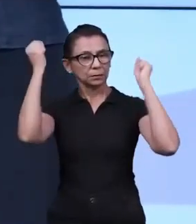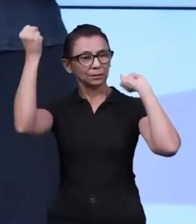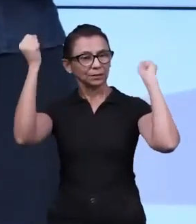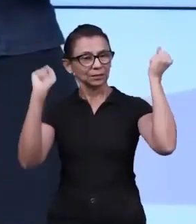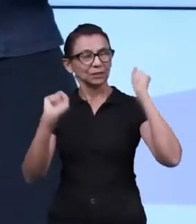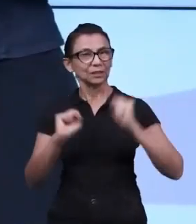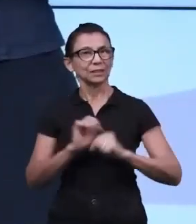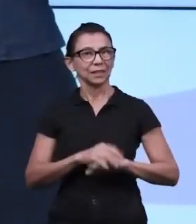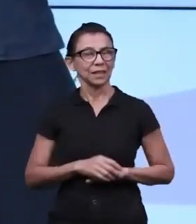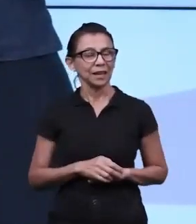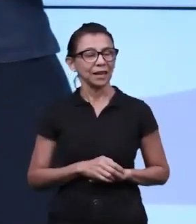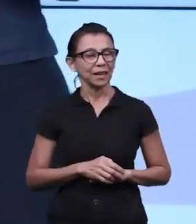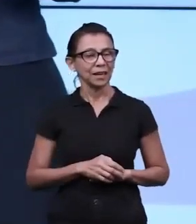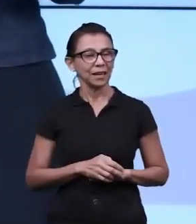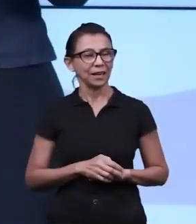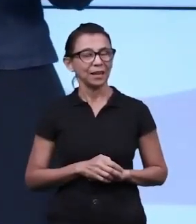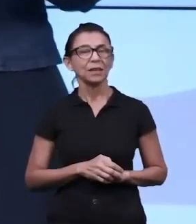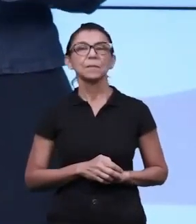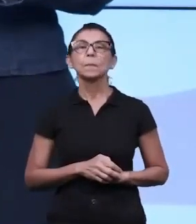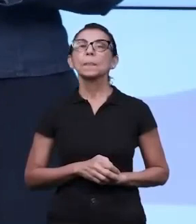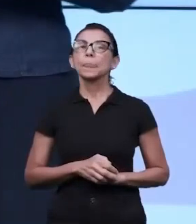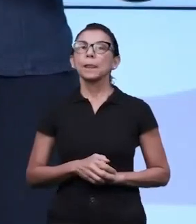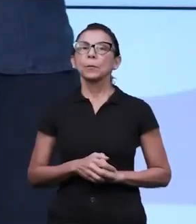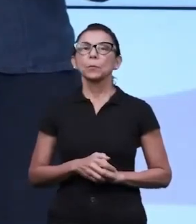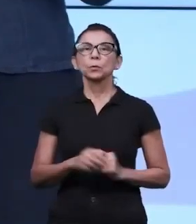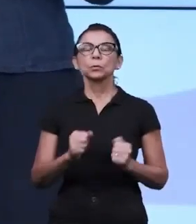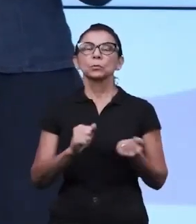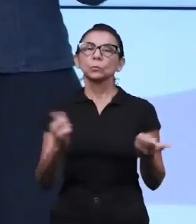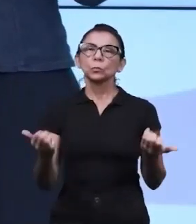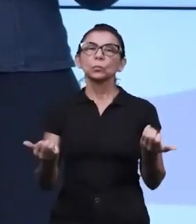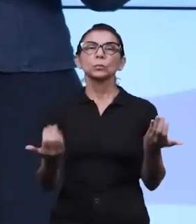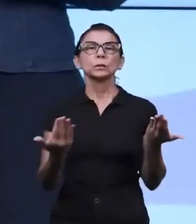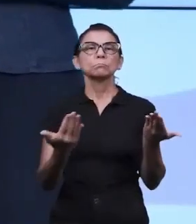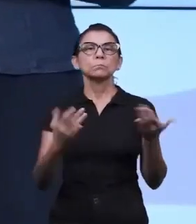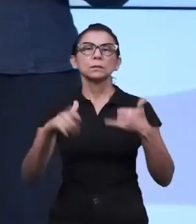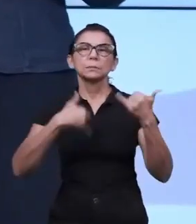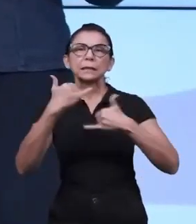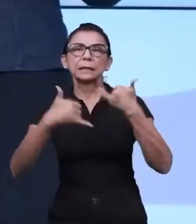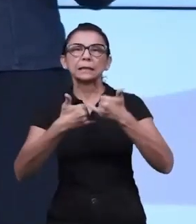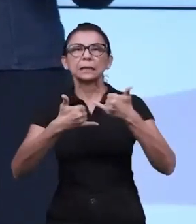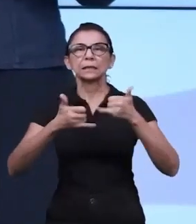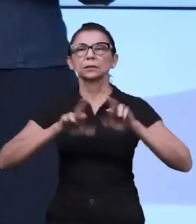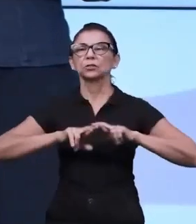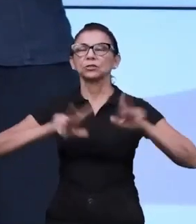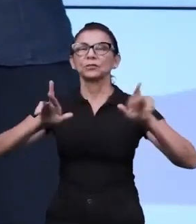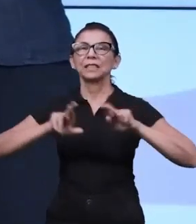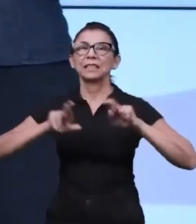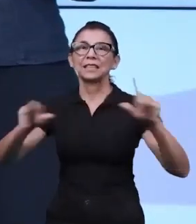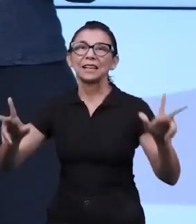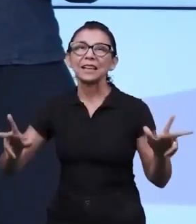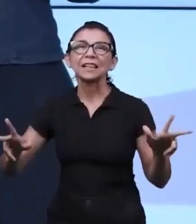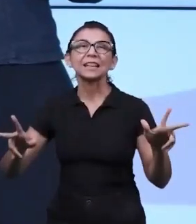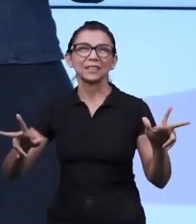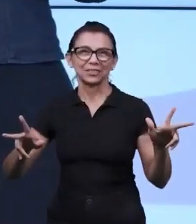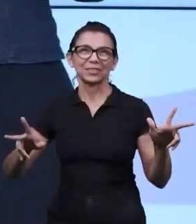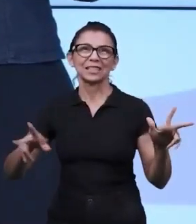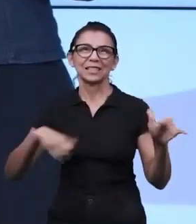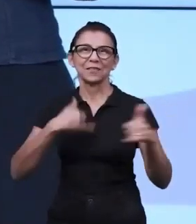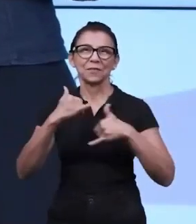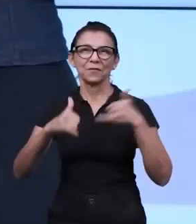estimule a criatividade, faça programas diferentes. Ela gosta desse dinamismo, dessa criatividade, de fazer